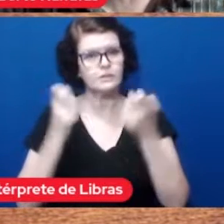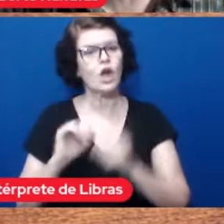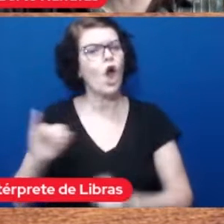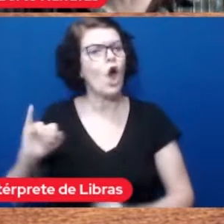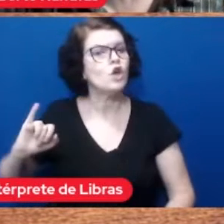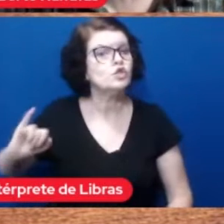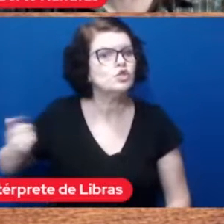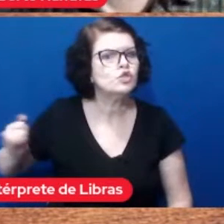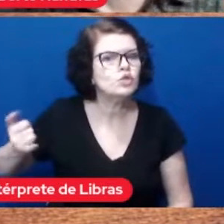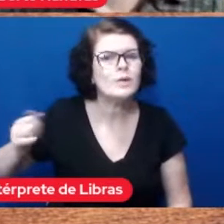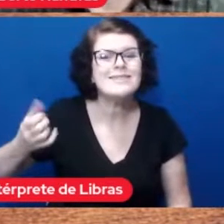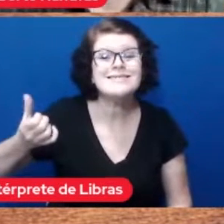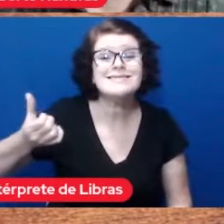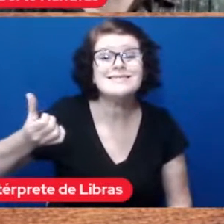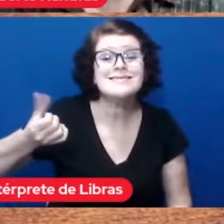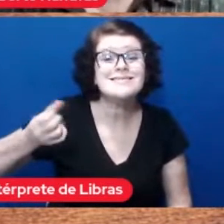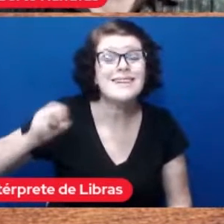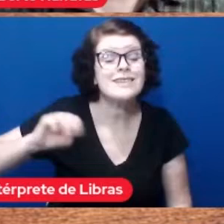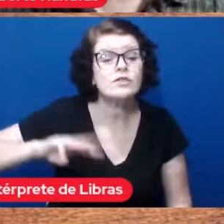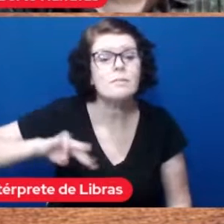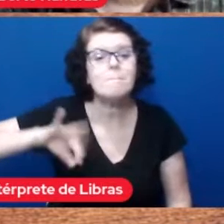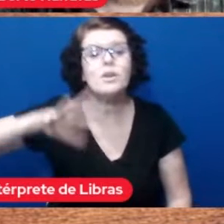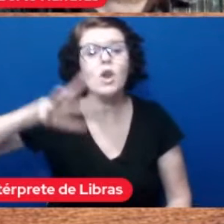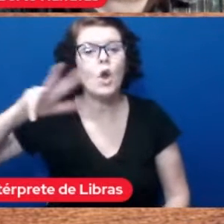dívida é quase 600 bilhões de reais